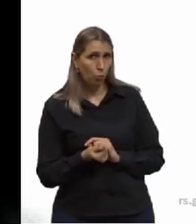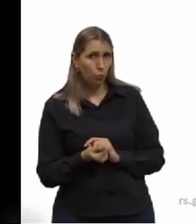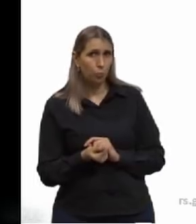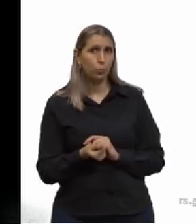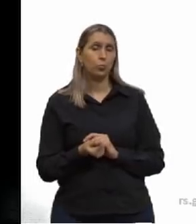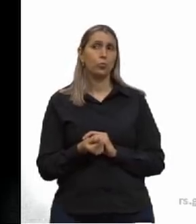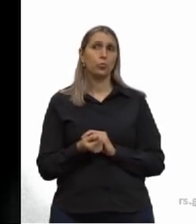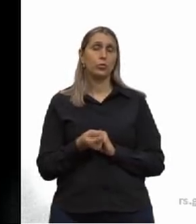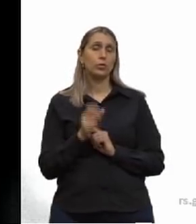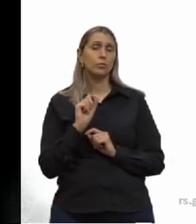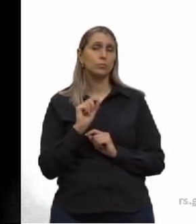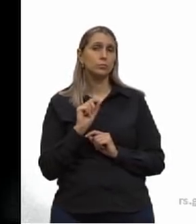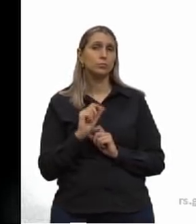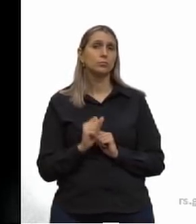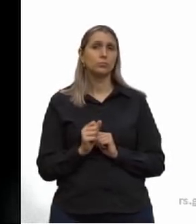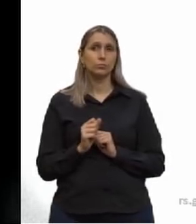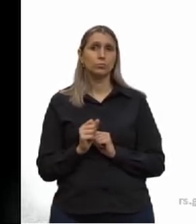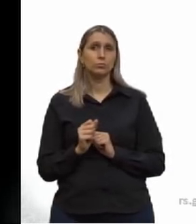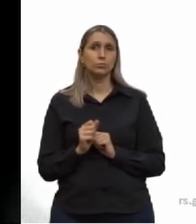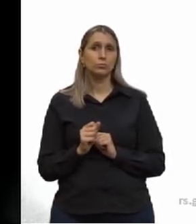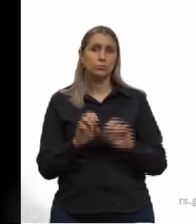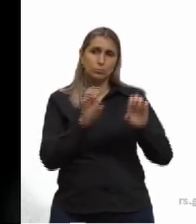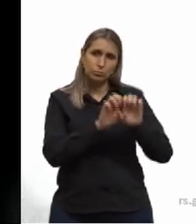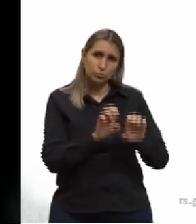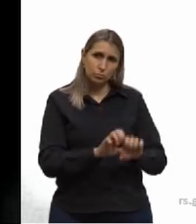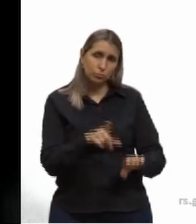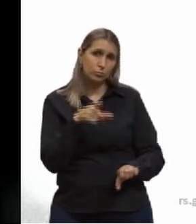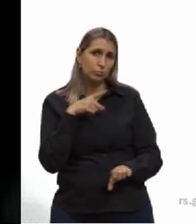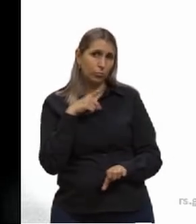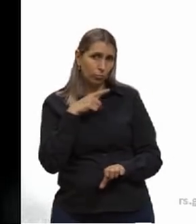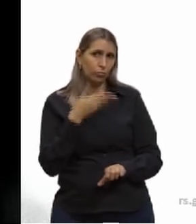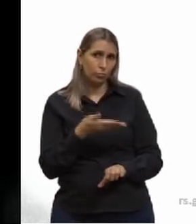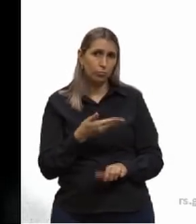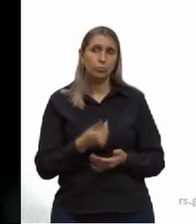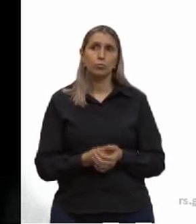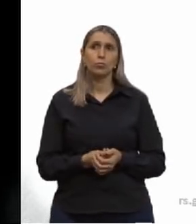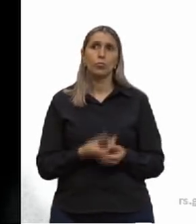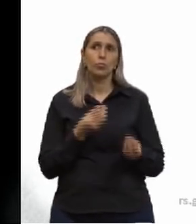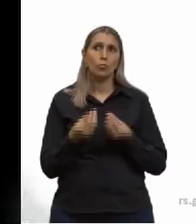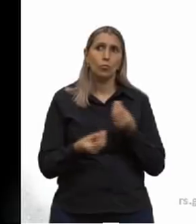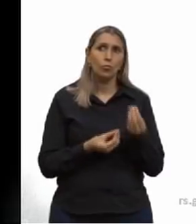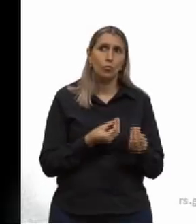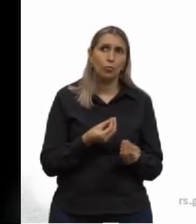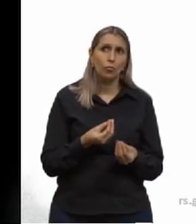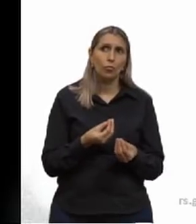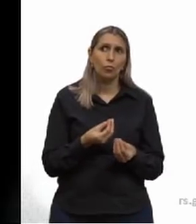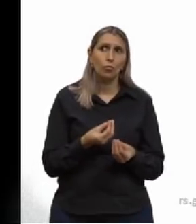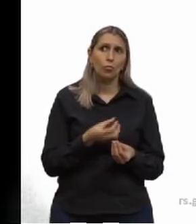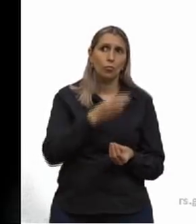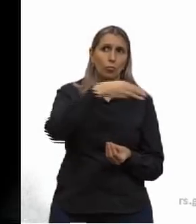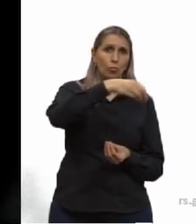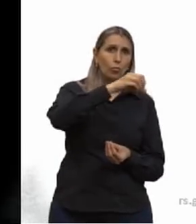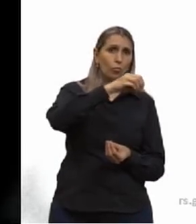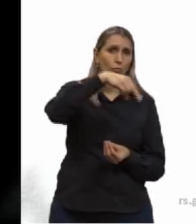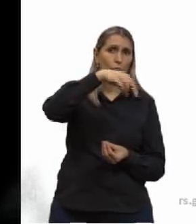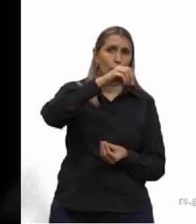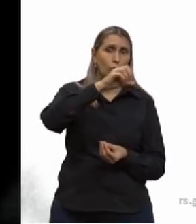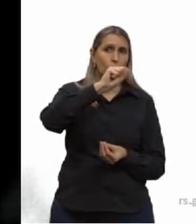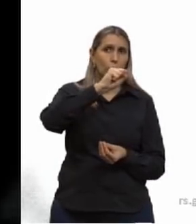então, de estruturas que eles têm, né? Como monosacarídeos,